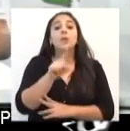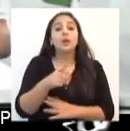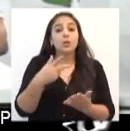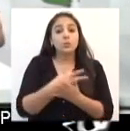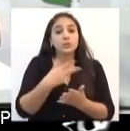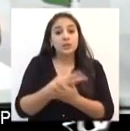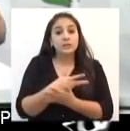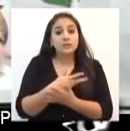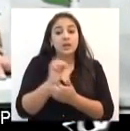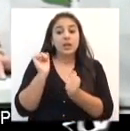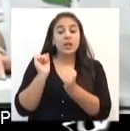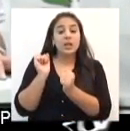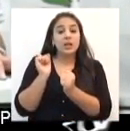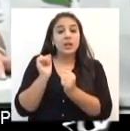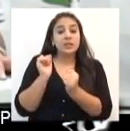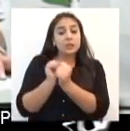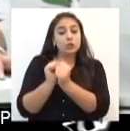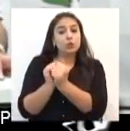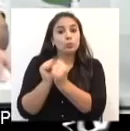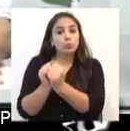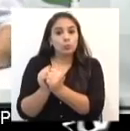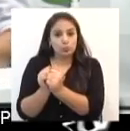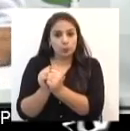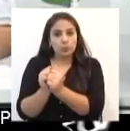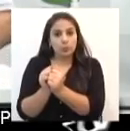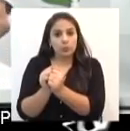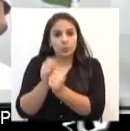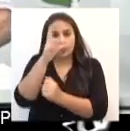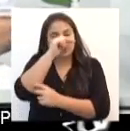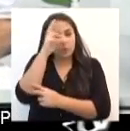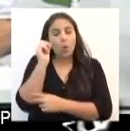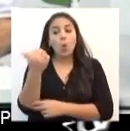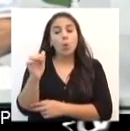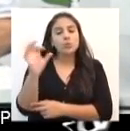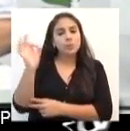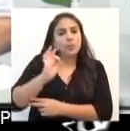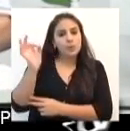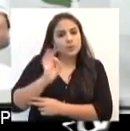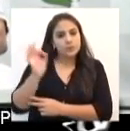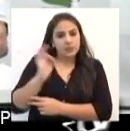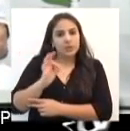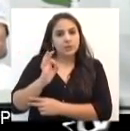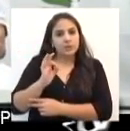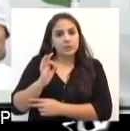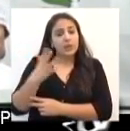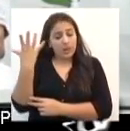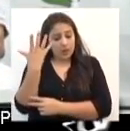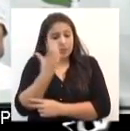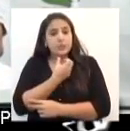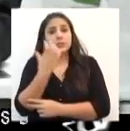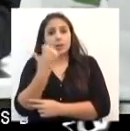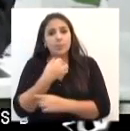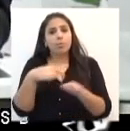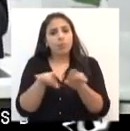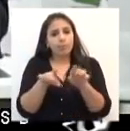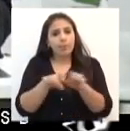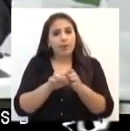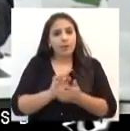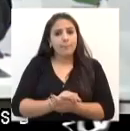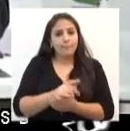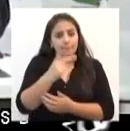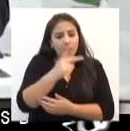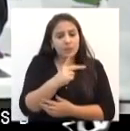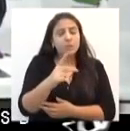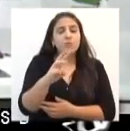a carona, vereador Paulo Neckel, dos 11% que ele vai se beneficiar, Padre Vilso. Nós não